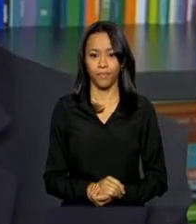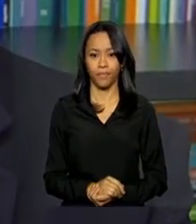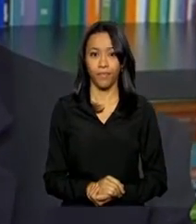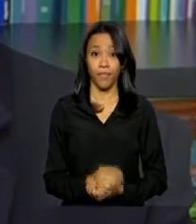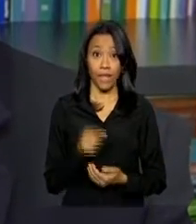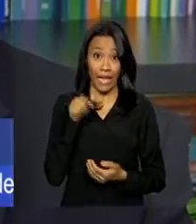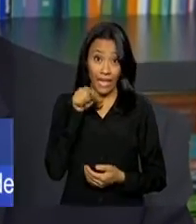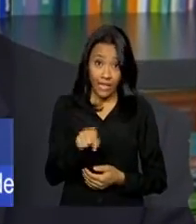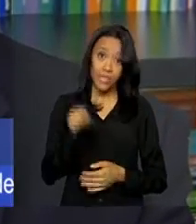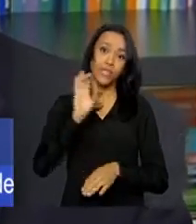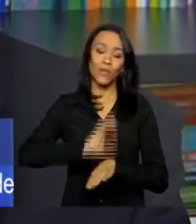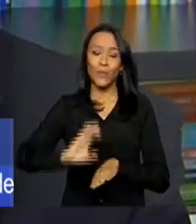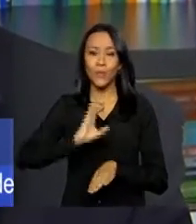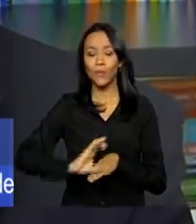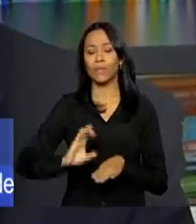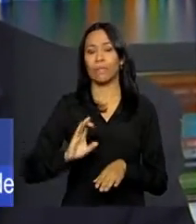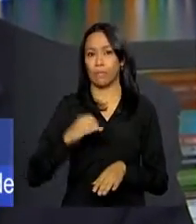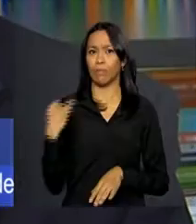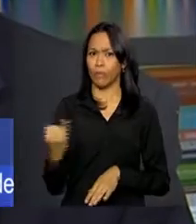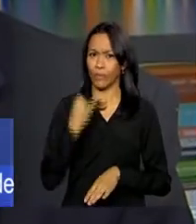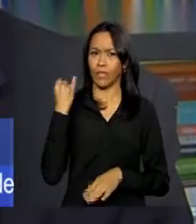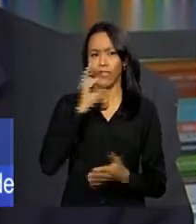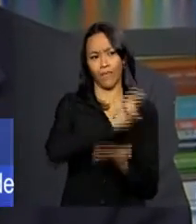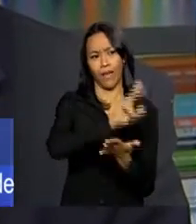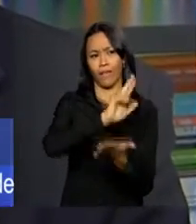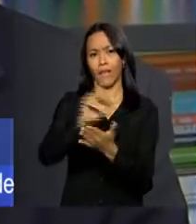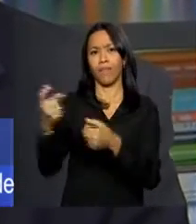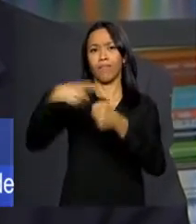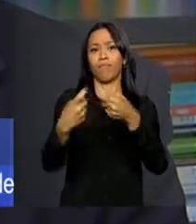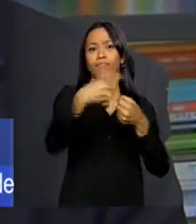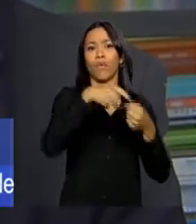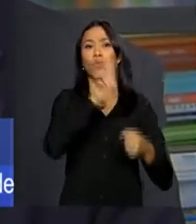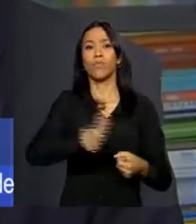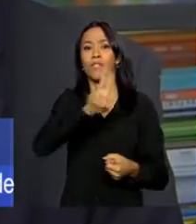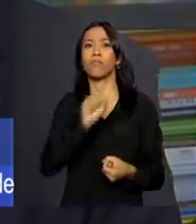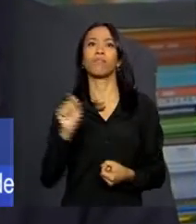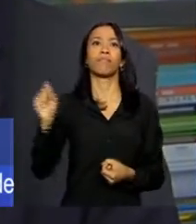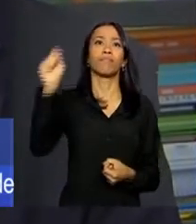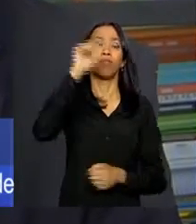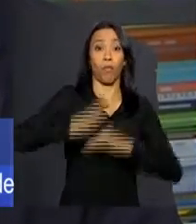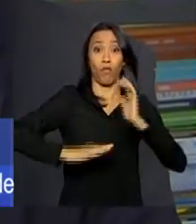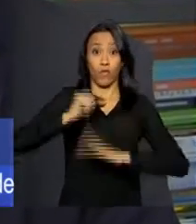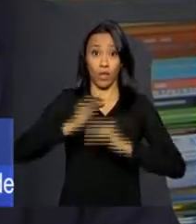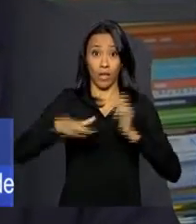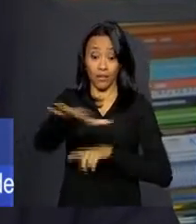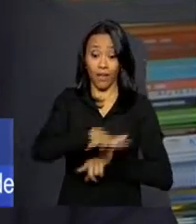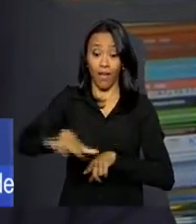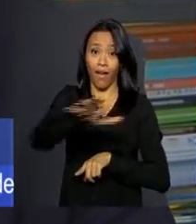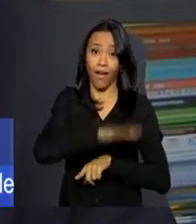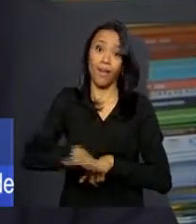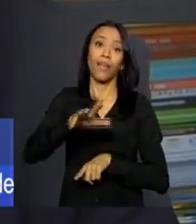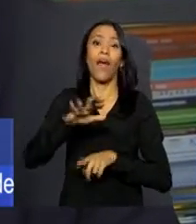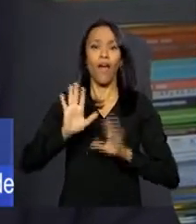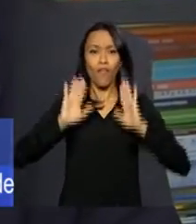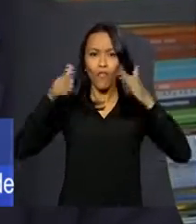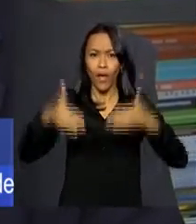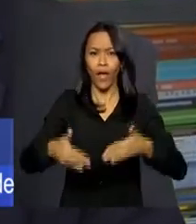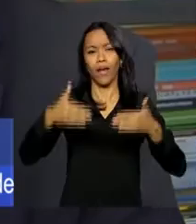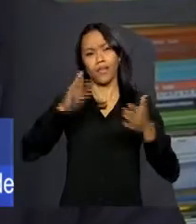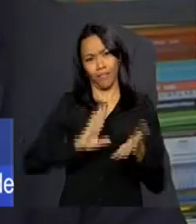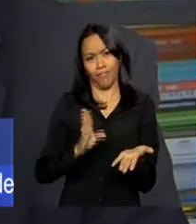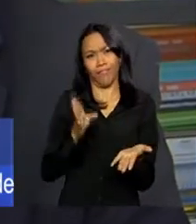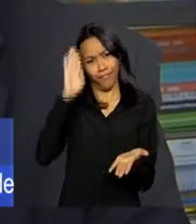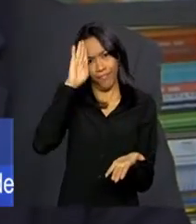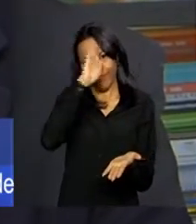Esse curso é um curso muito importante, feito com várias universidades, especialistas da área, dirigido a profissionais de nível superior, que estão na